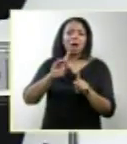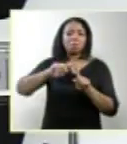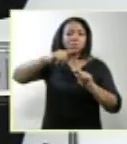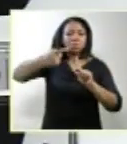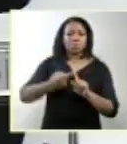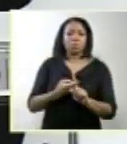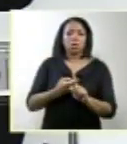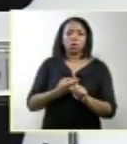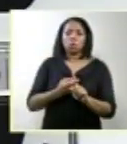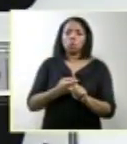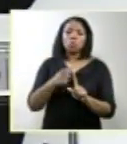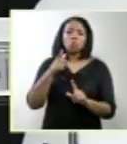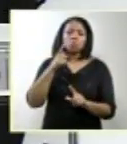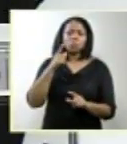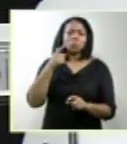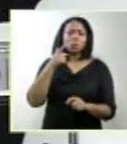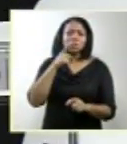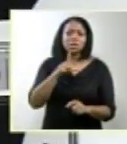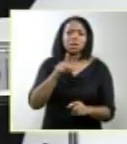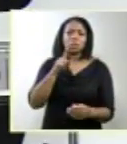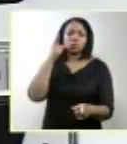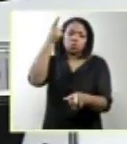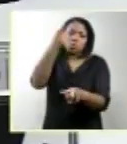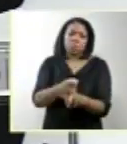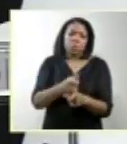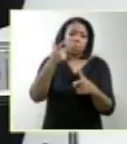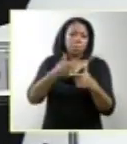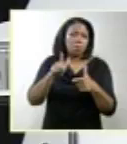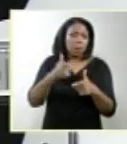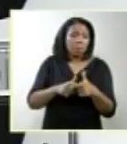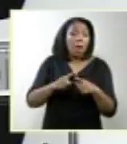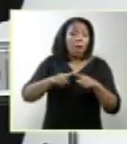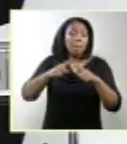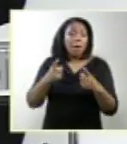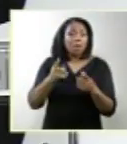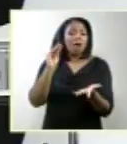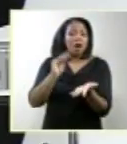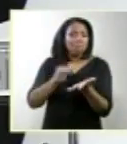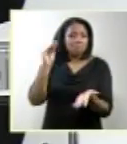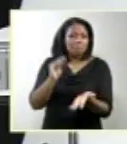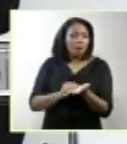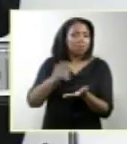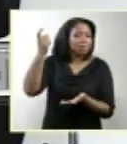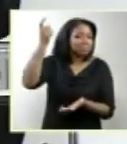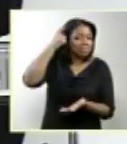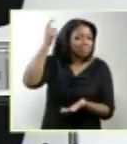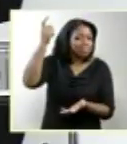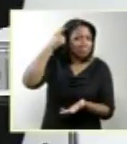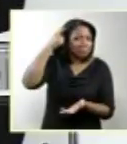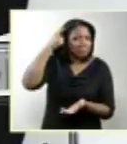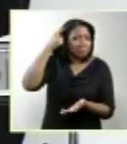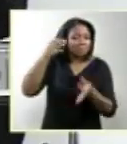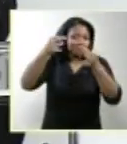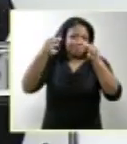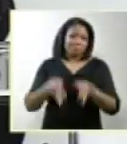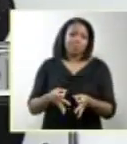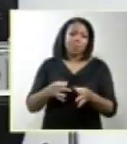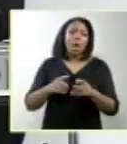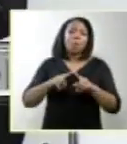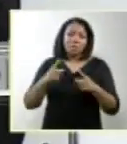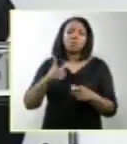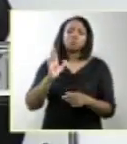ainda identificar a calcificação crâniana, mas a ausência da calcificação crâniana adequada vai ter uma